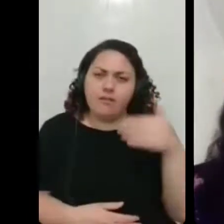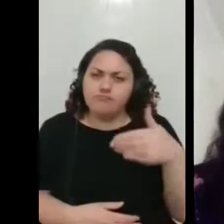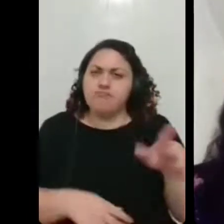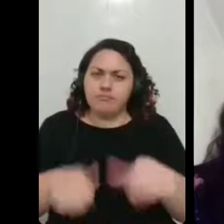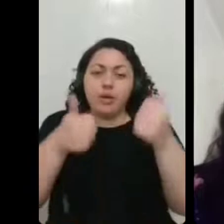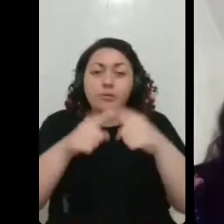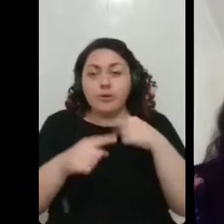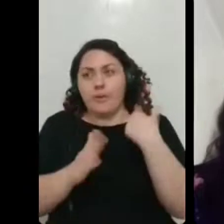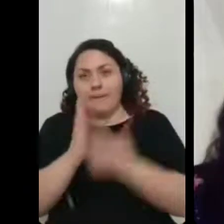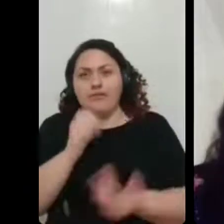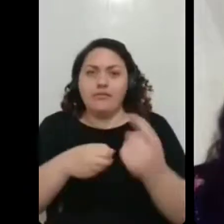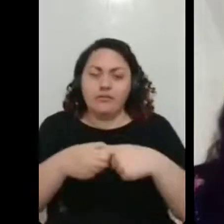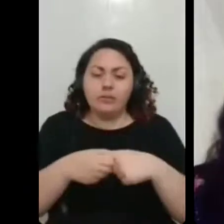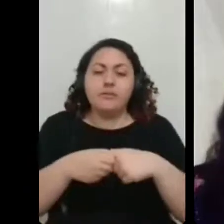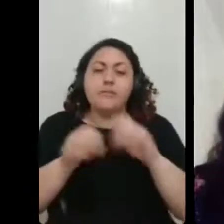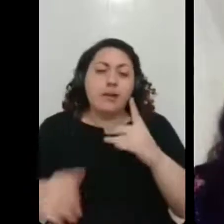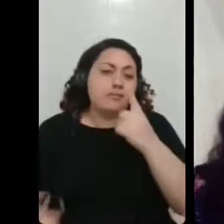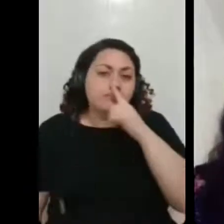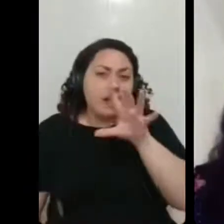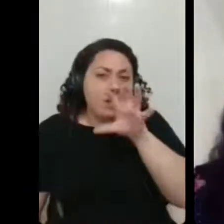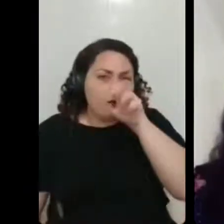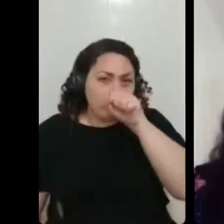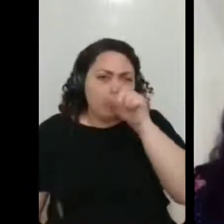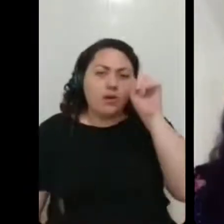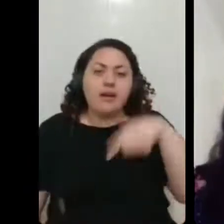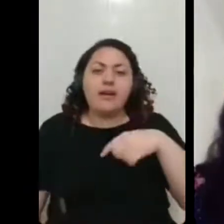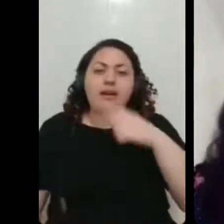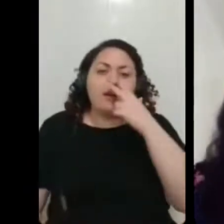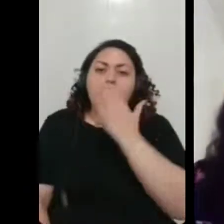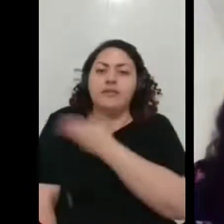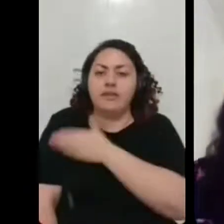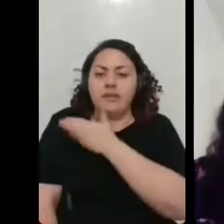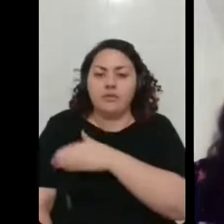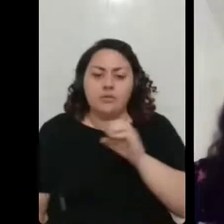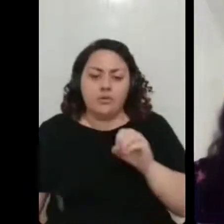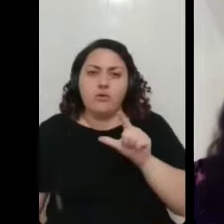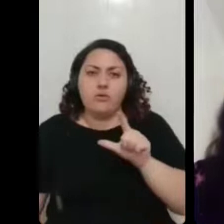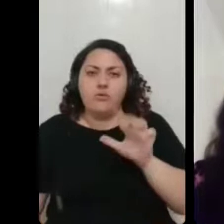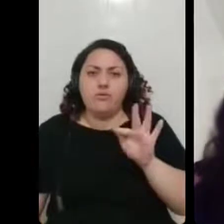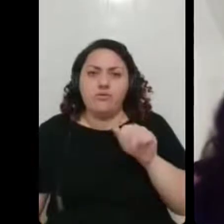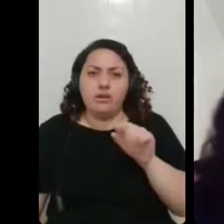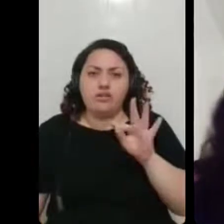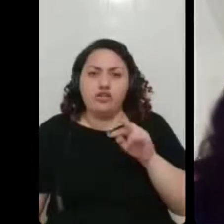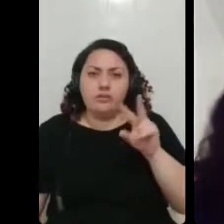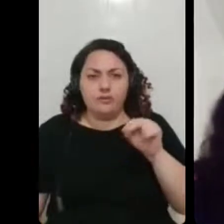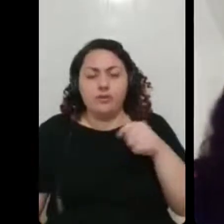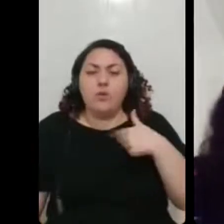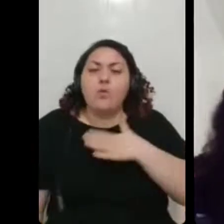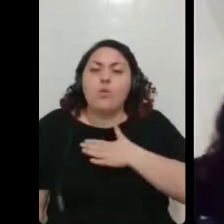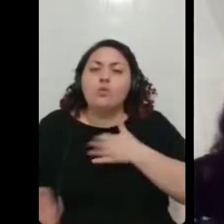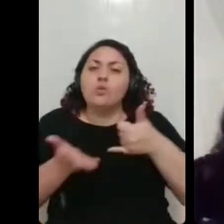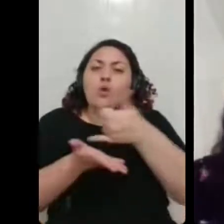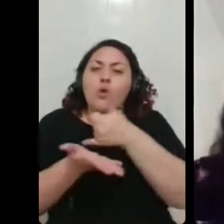com relação ao olfato, eu continuo fazendo algo que eles estão chamando de treino olfativo. Eu gosto muito de óleos essenciais. Então, eu